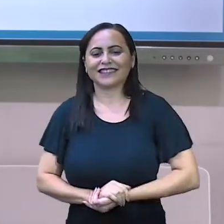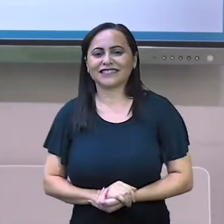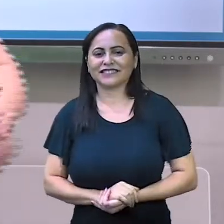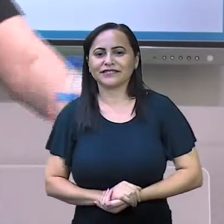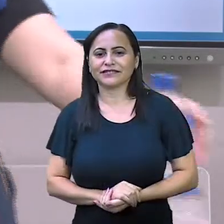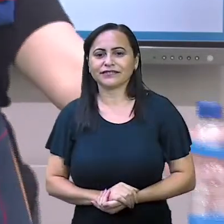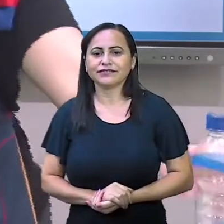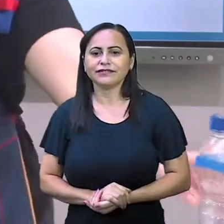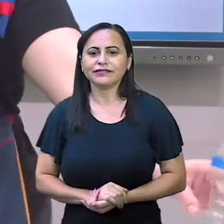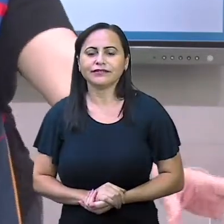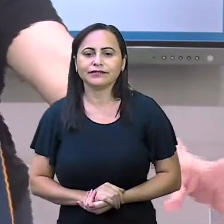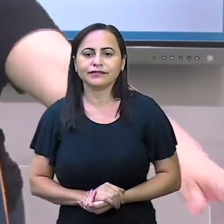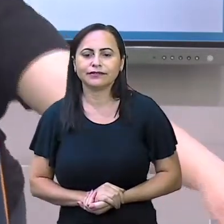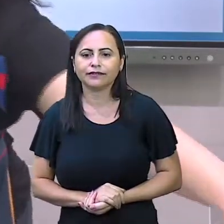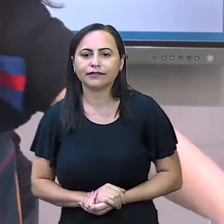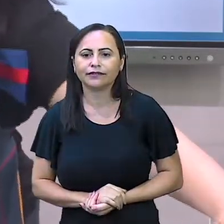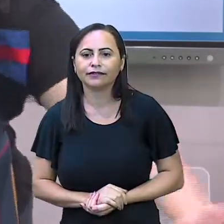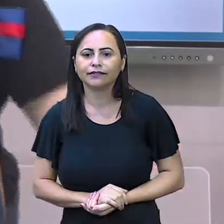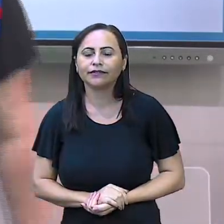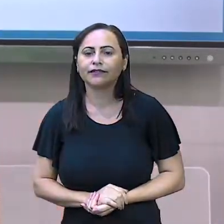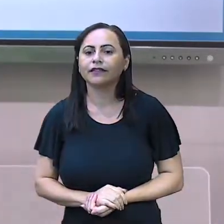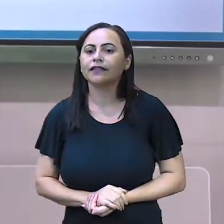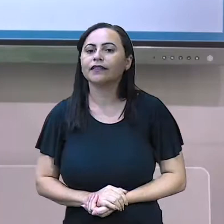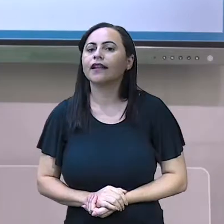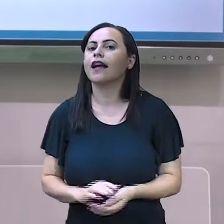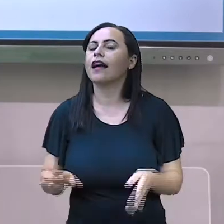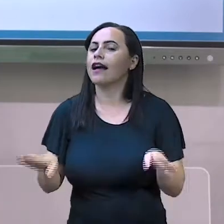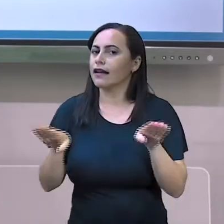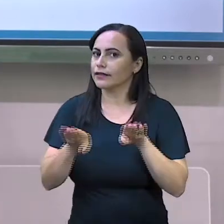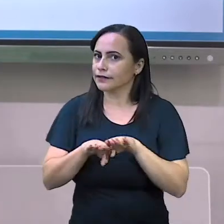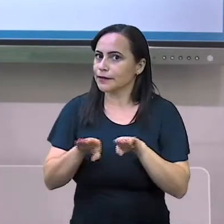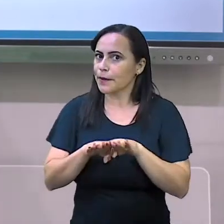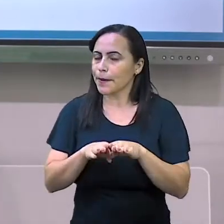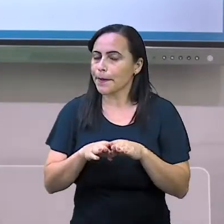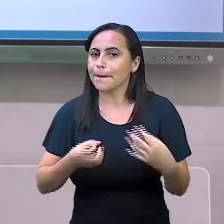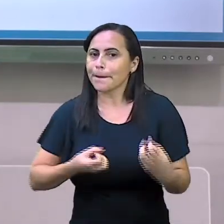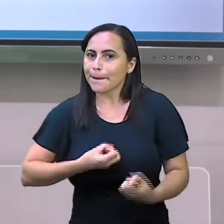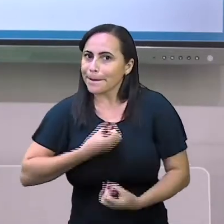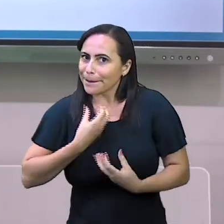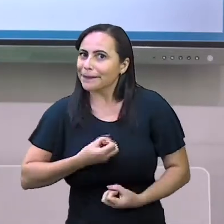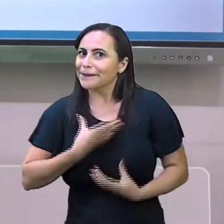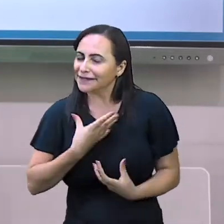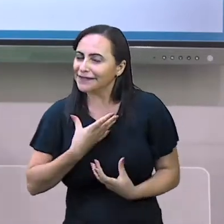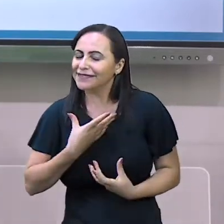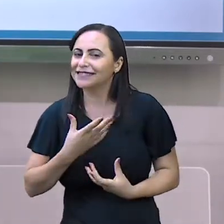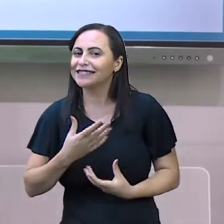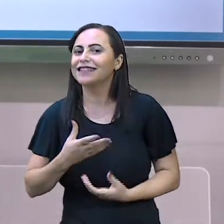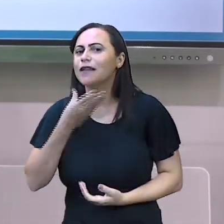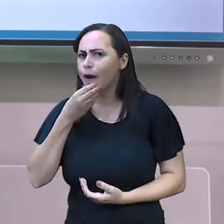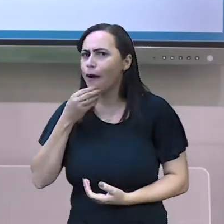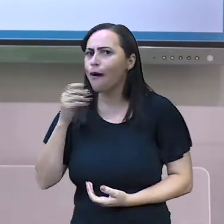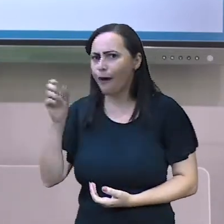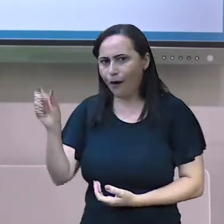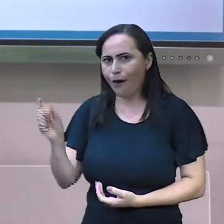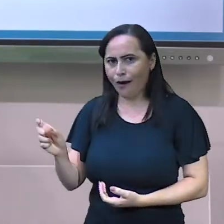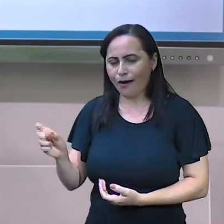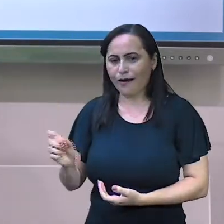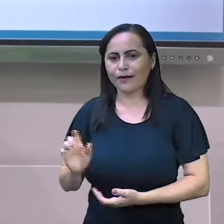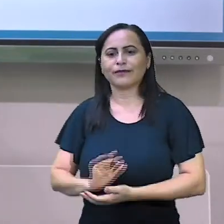Lindo, não é? Esta também é uma poesia, crianças, de Vinícius de Moraes